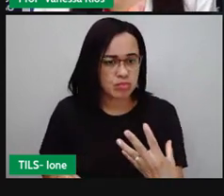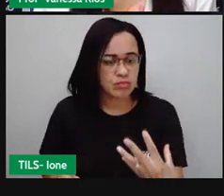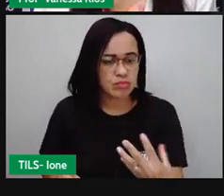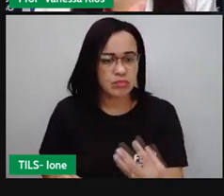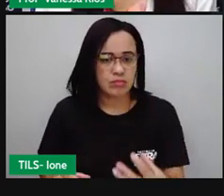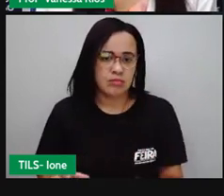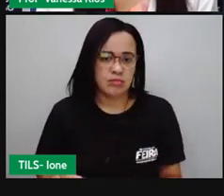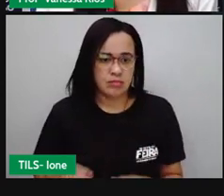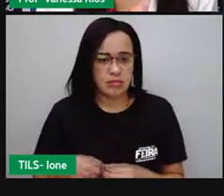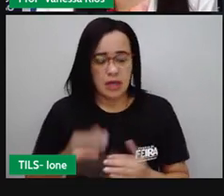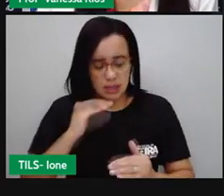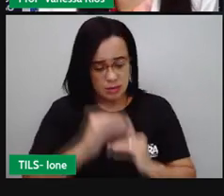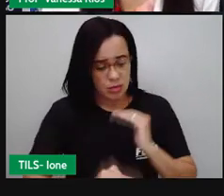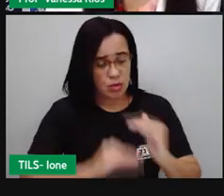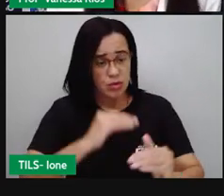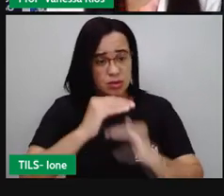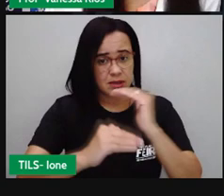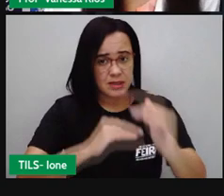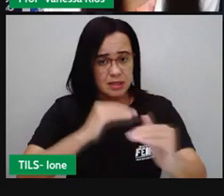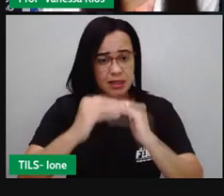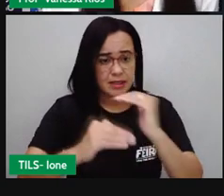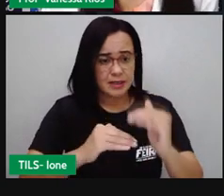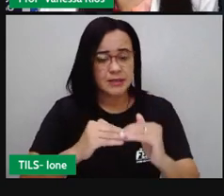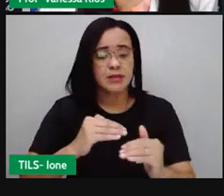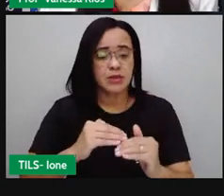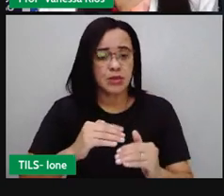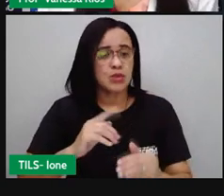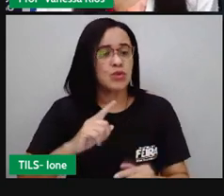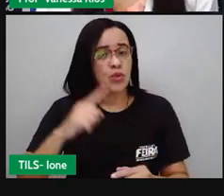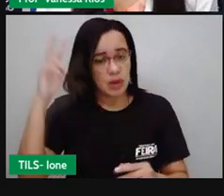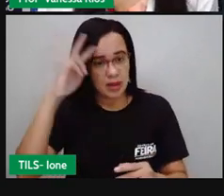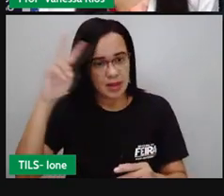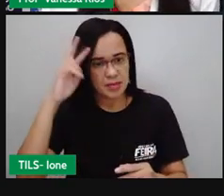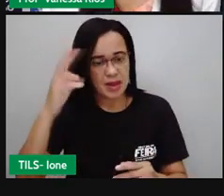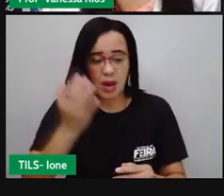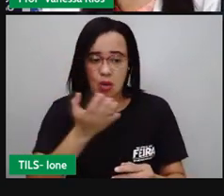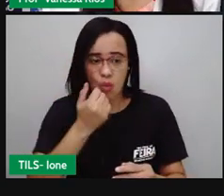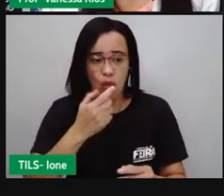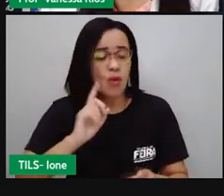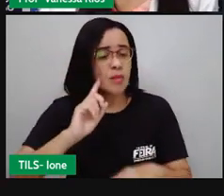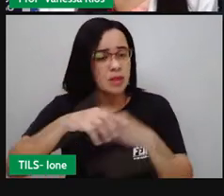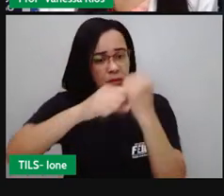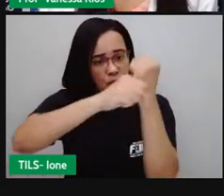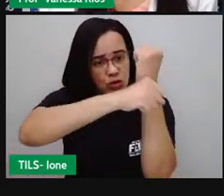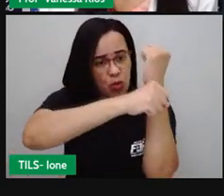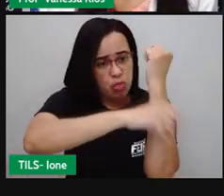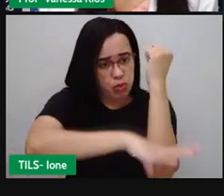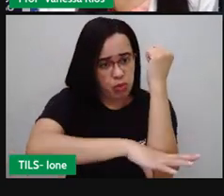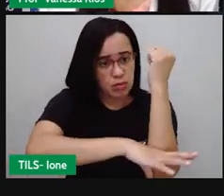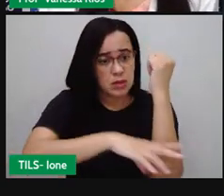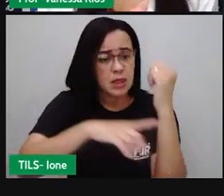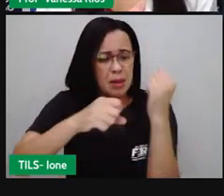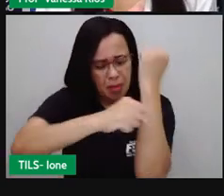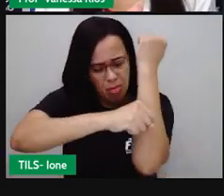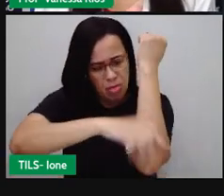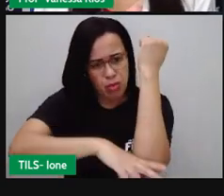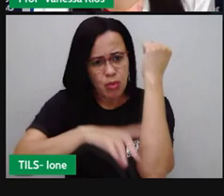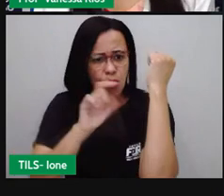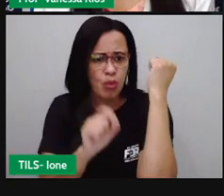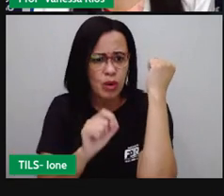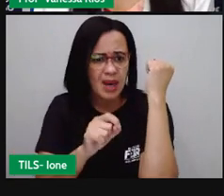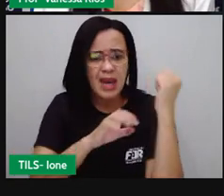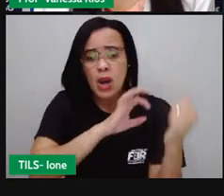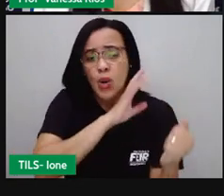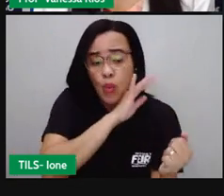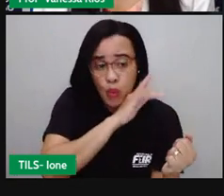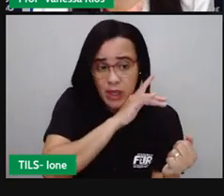alimento vira as fezes e é eliminado então para fora, é colocado para fora do nosso corpo. Isso acontece também